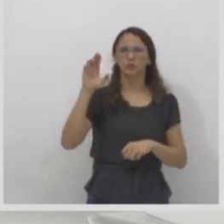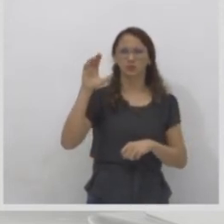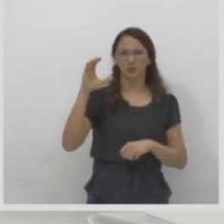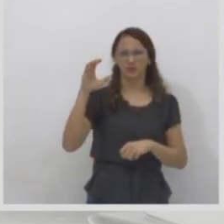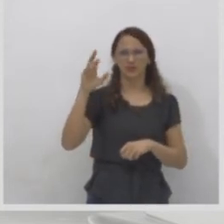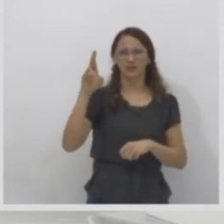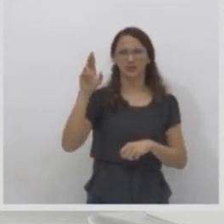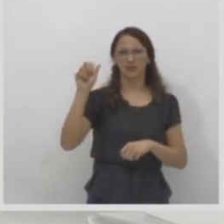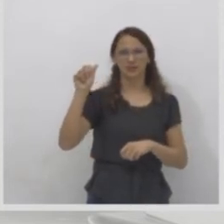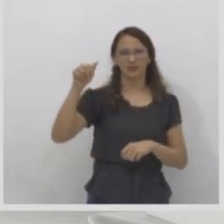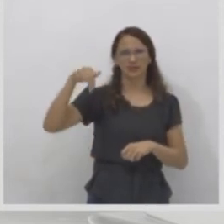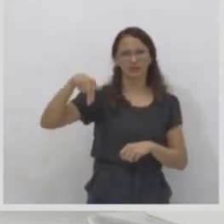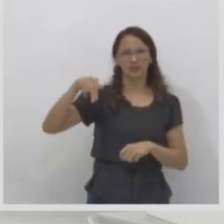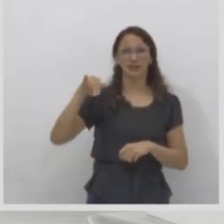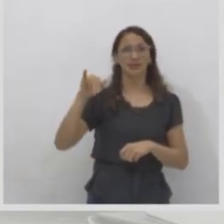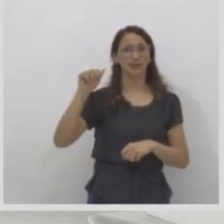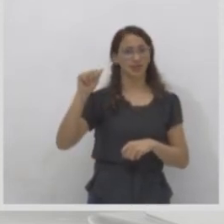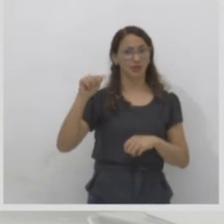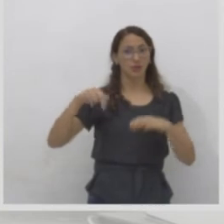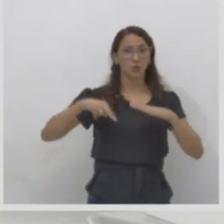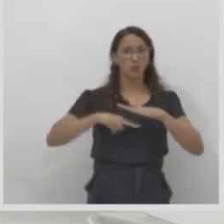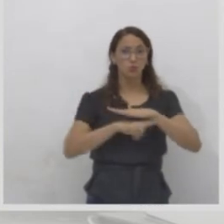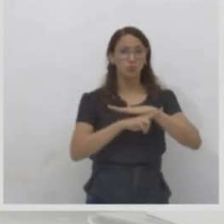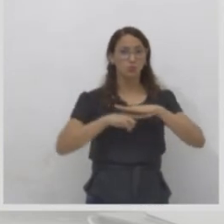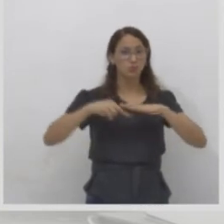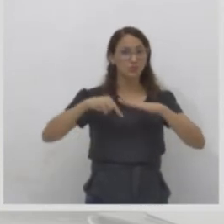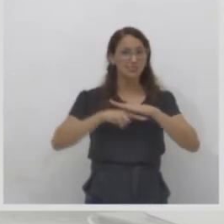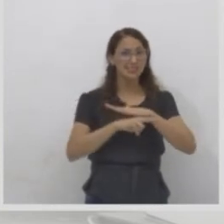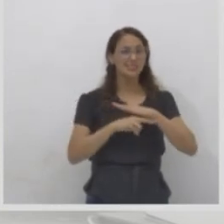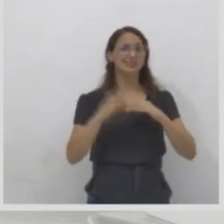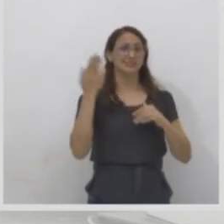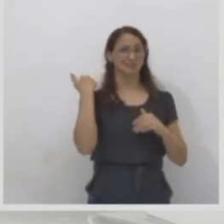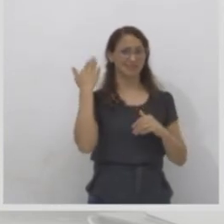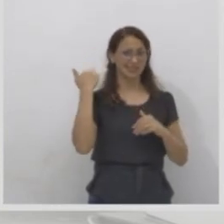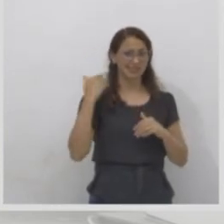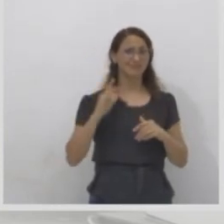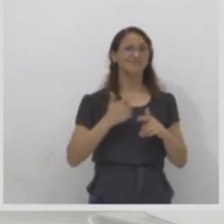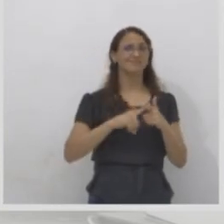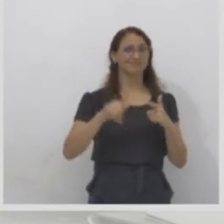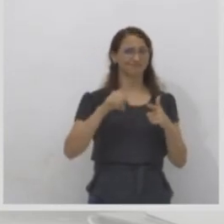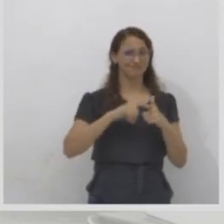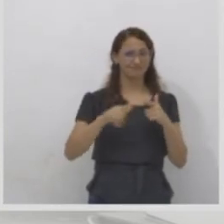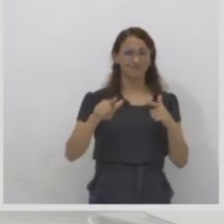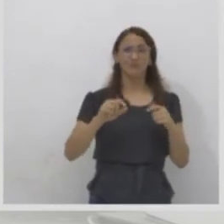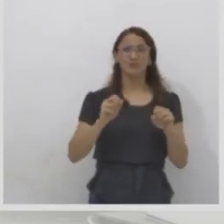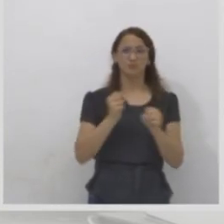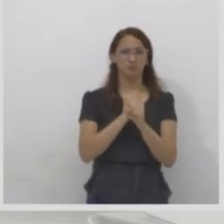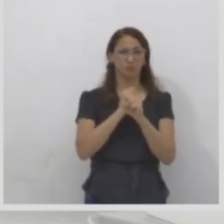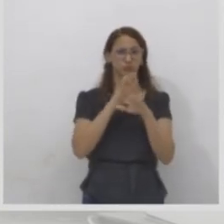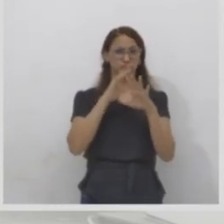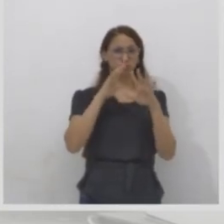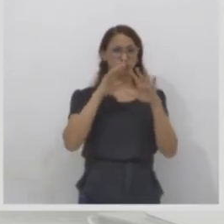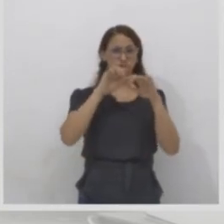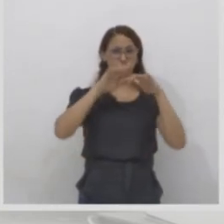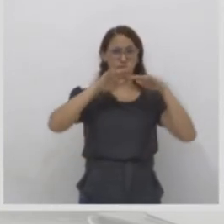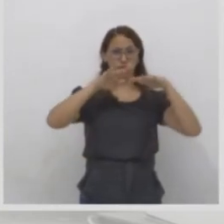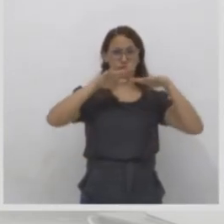ouvido falar, as pessoas foram obrigadas a sair dali por causa da radioatividade. E conflitos,